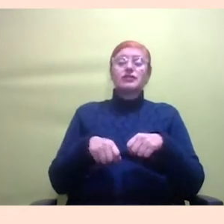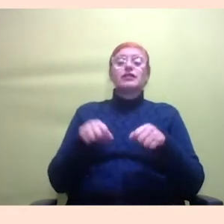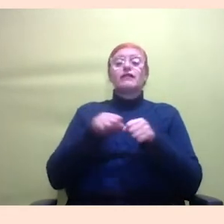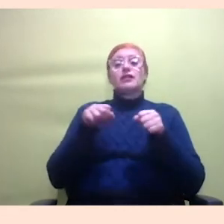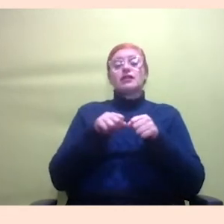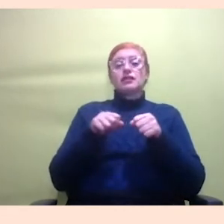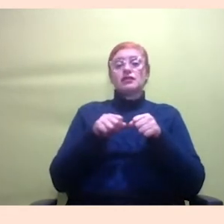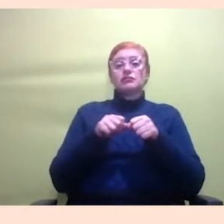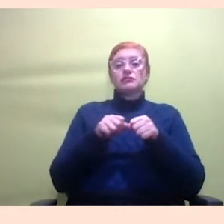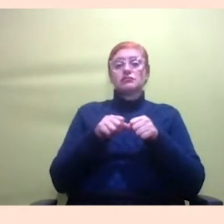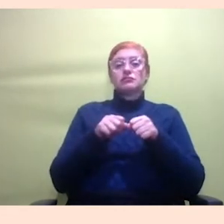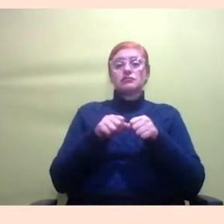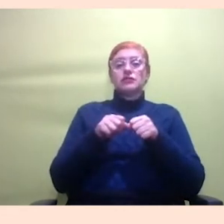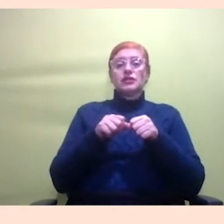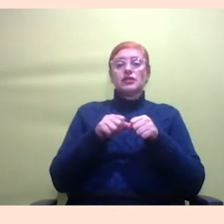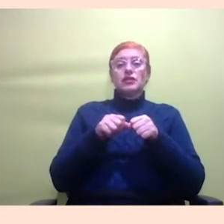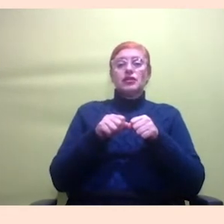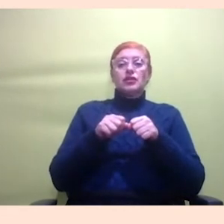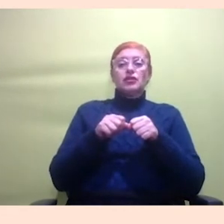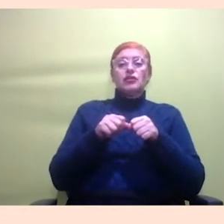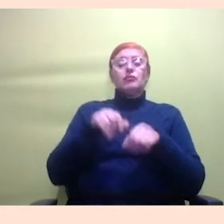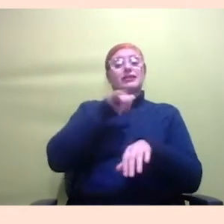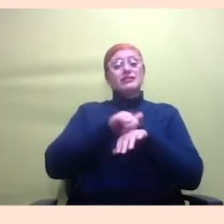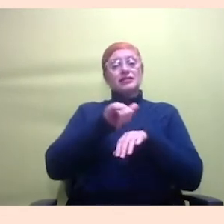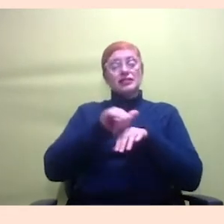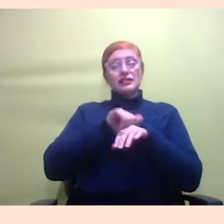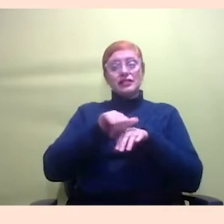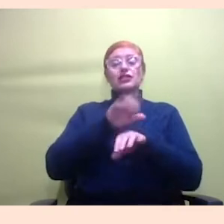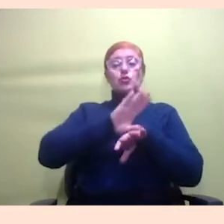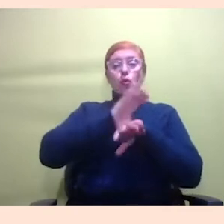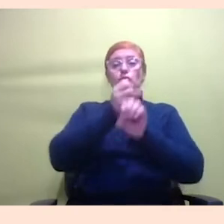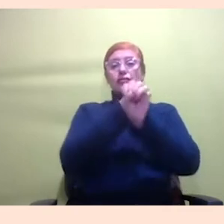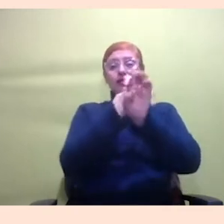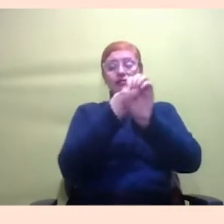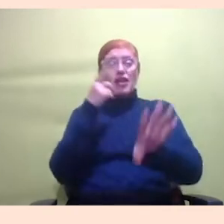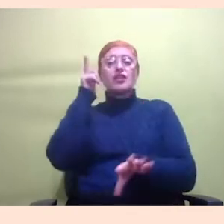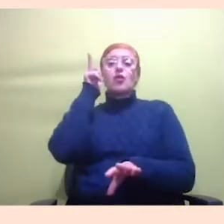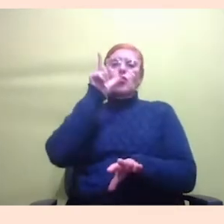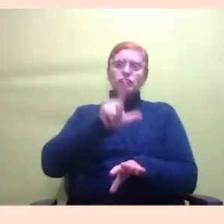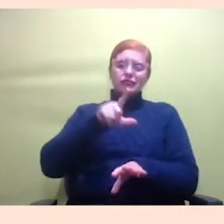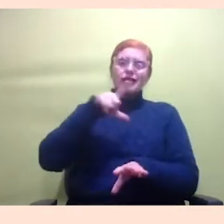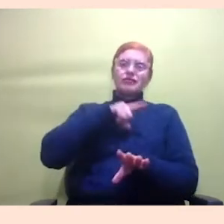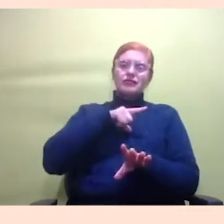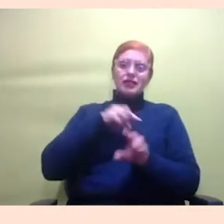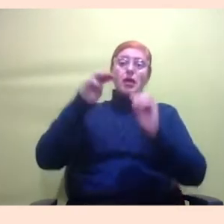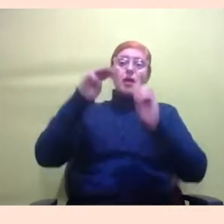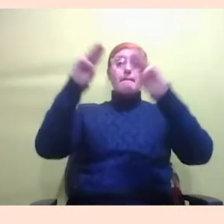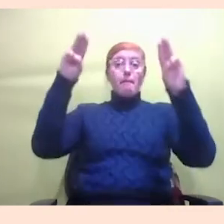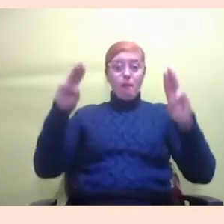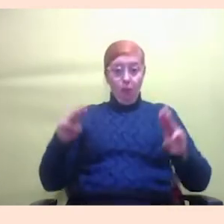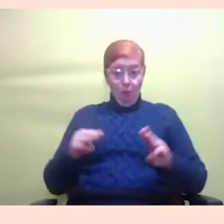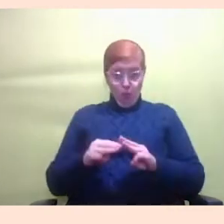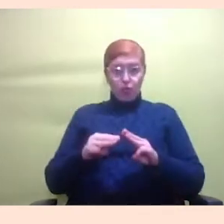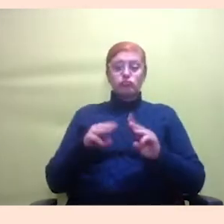versão desse curso EAD. E aí, gente consegue, né? Tem a plataforma Moodle e aí, na plataforma, a gente